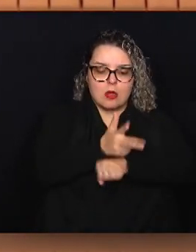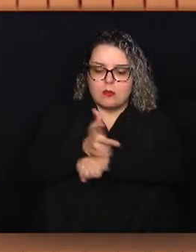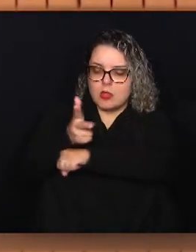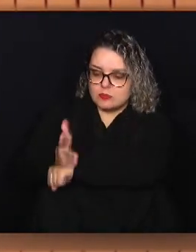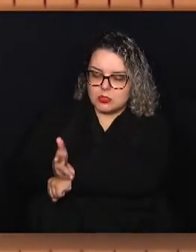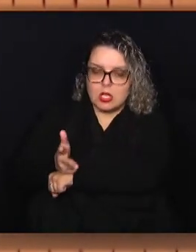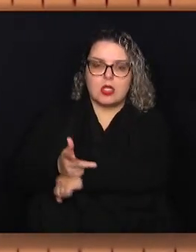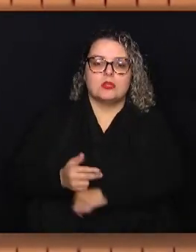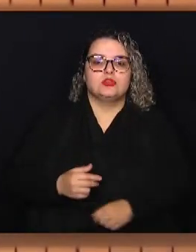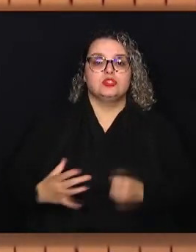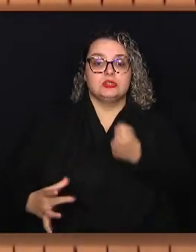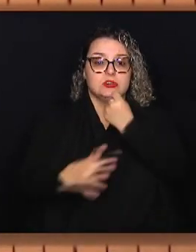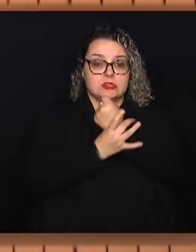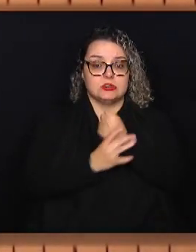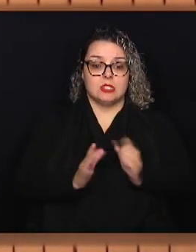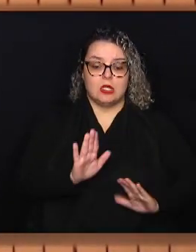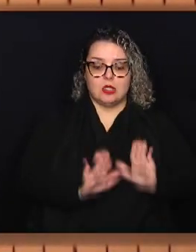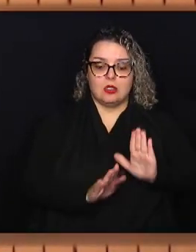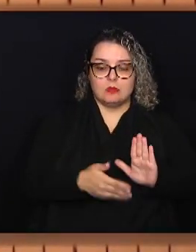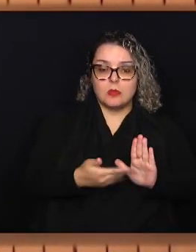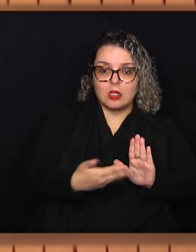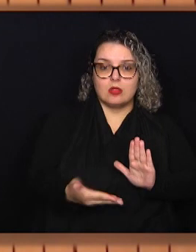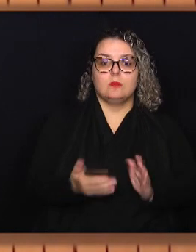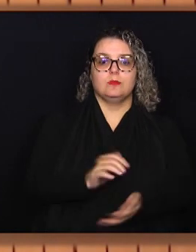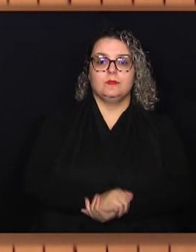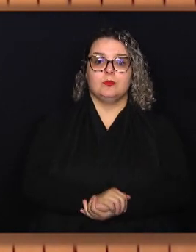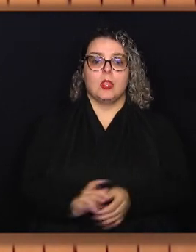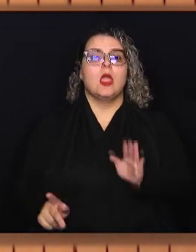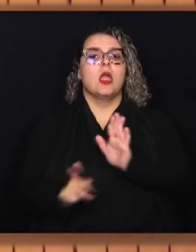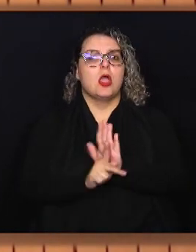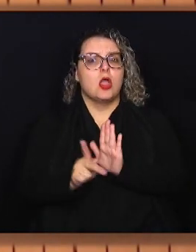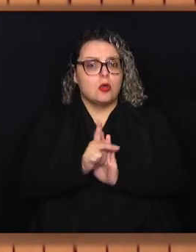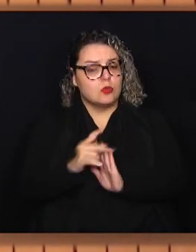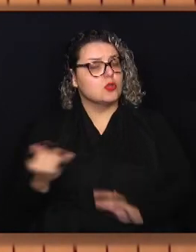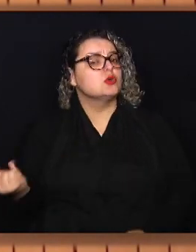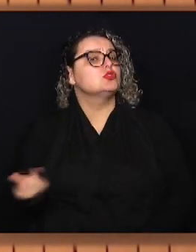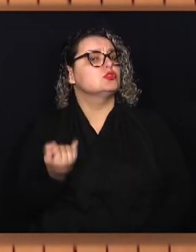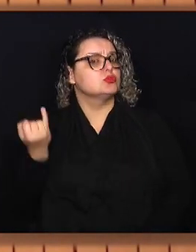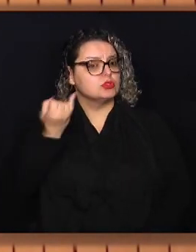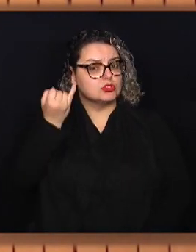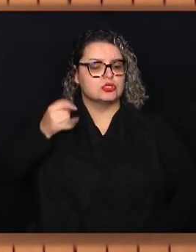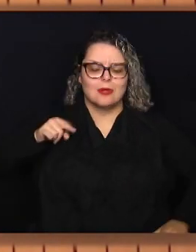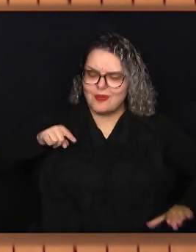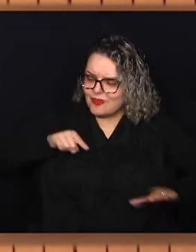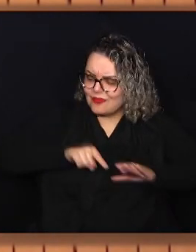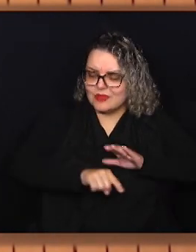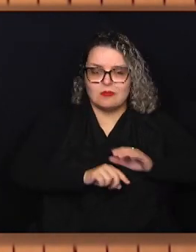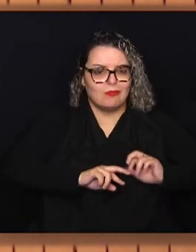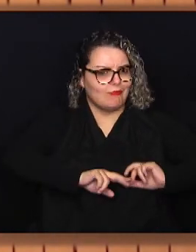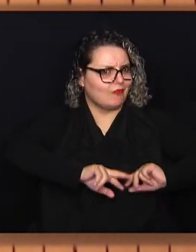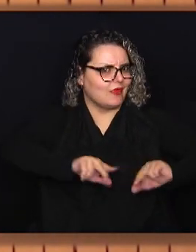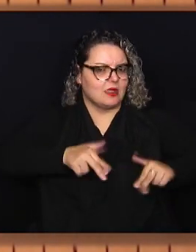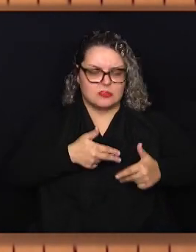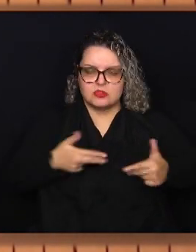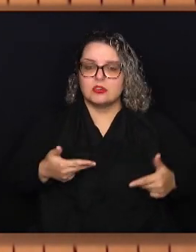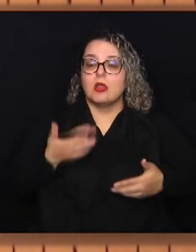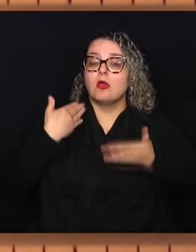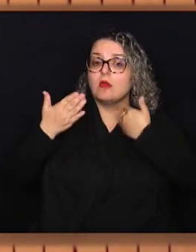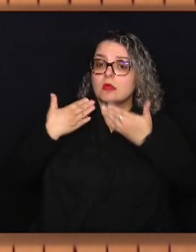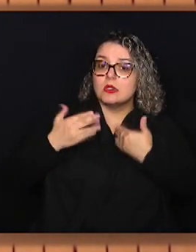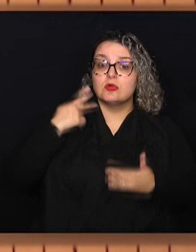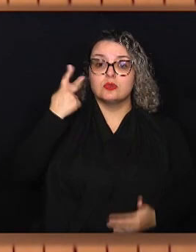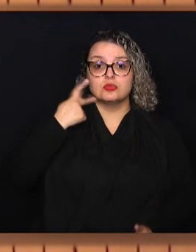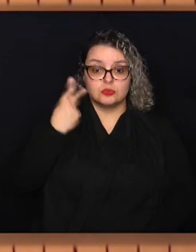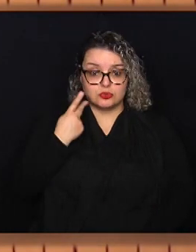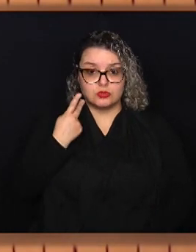está em processo licitatório. É um projeto muito interessante, nós já avançamos bastante, eu estava comentando com o vereador